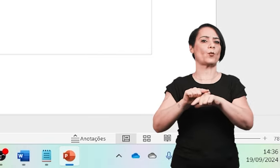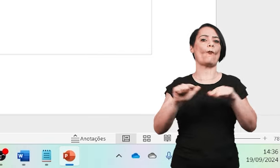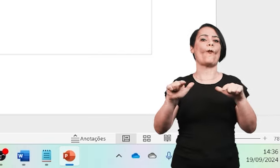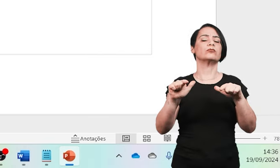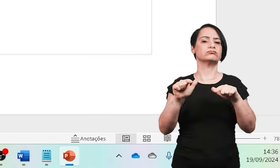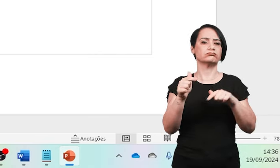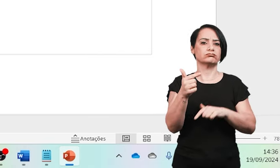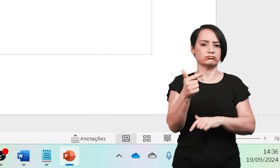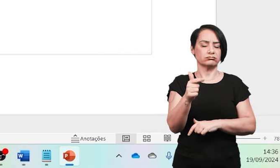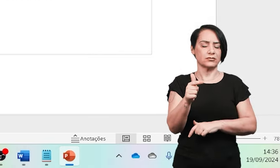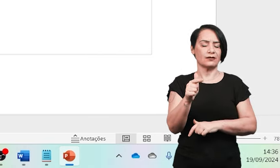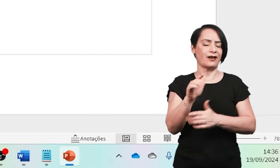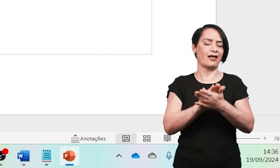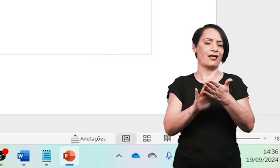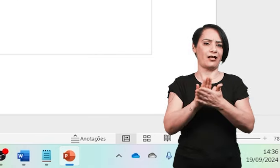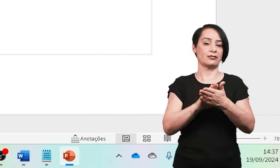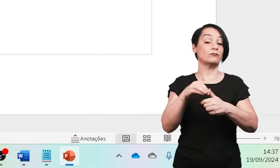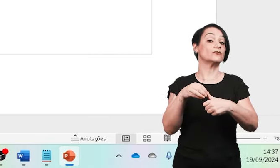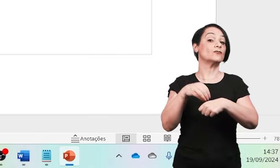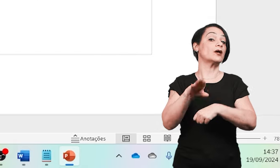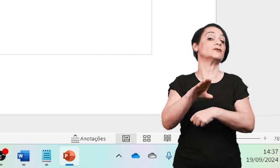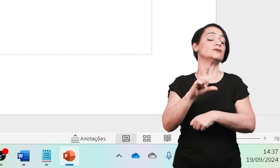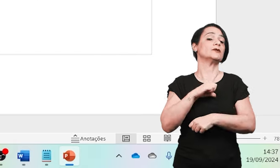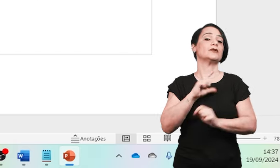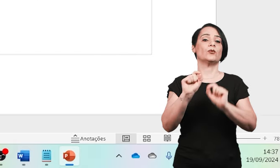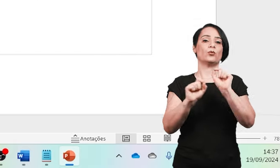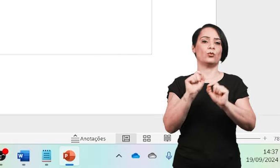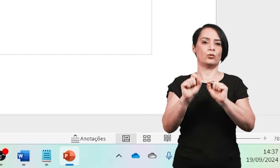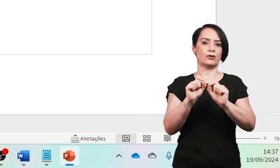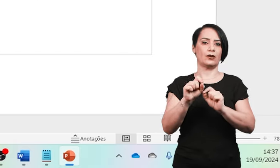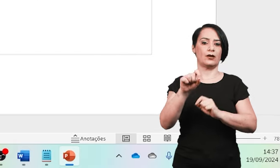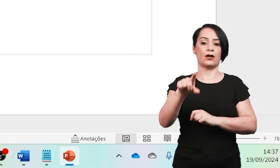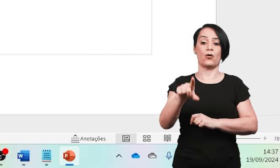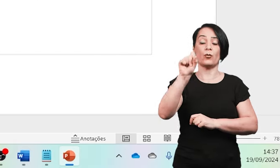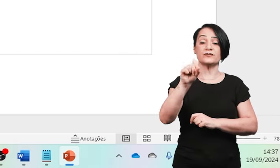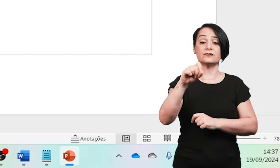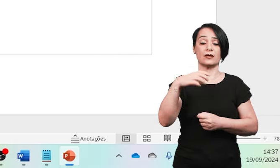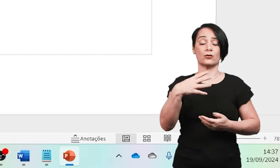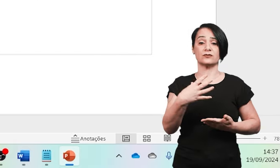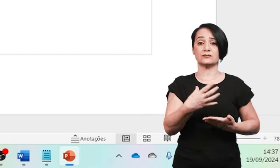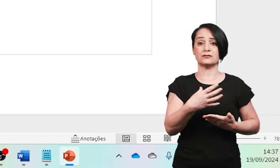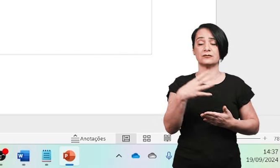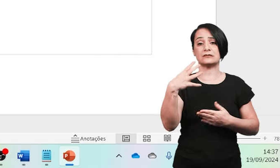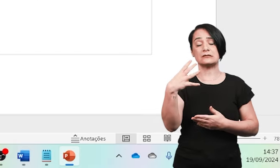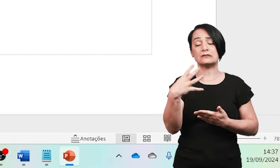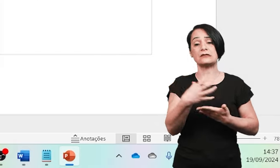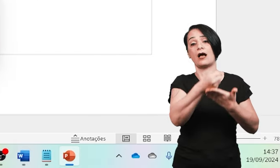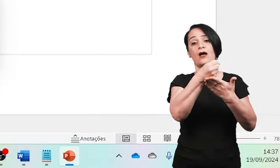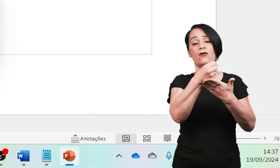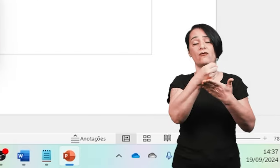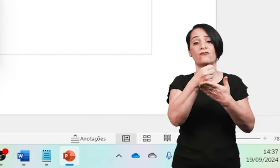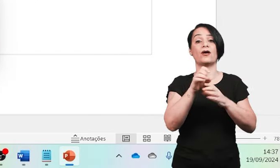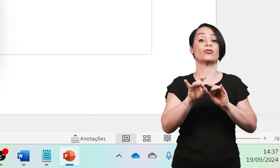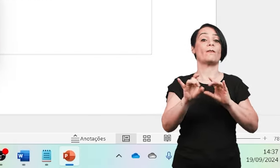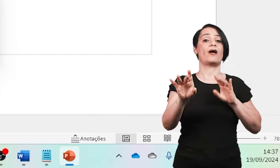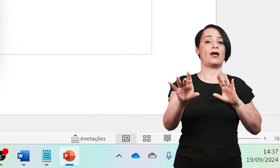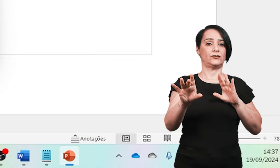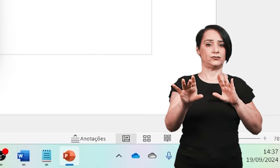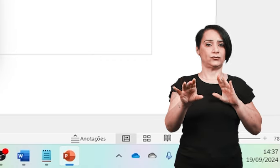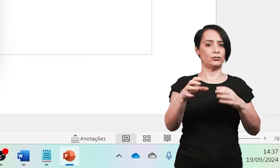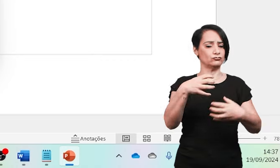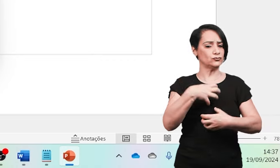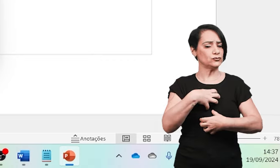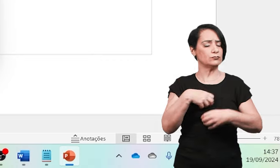branco. E como uma dica, nós temos que sempre utilizar a opção salvamento automático. Essa é uma forma